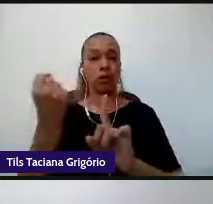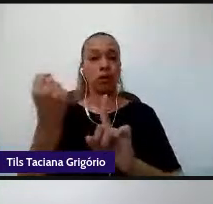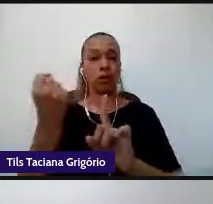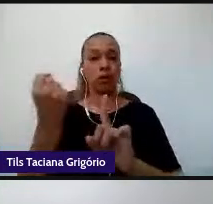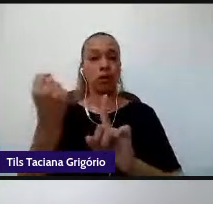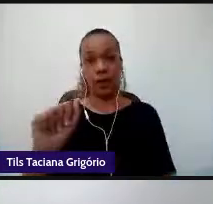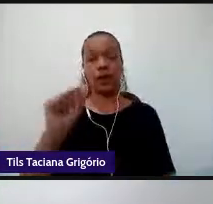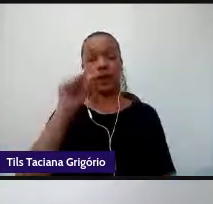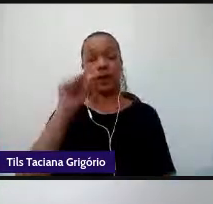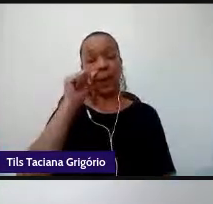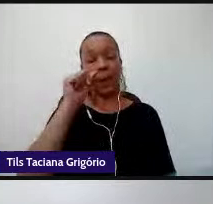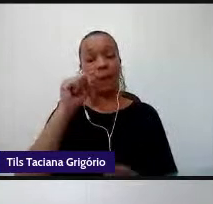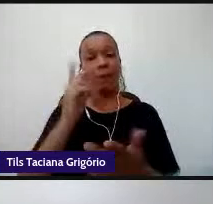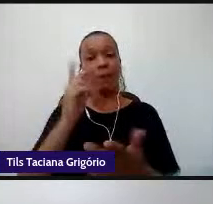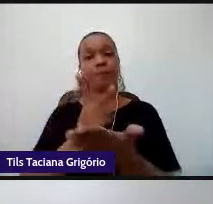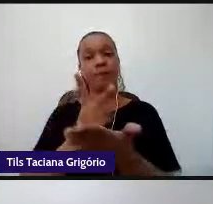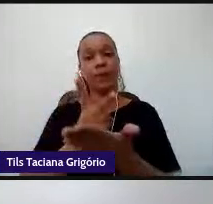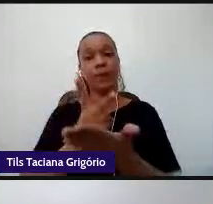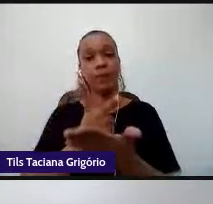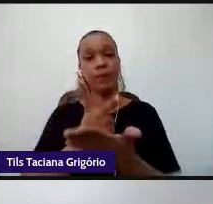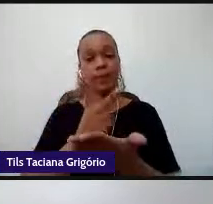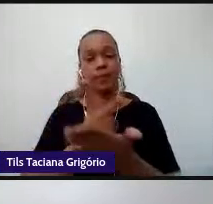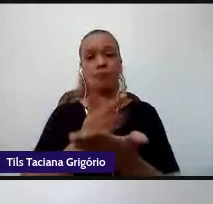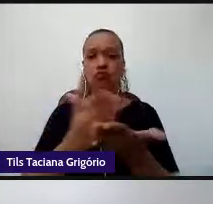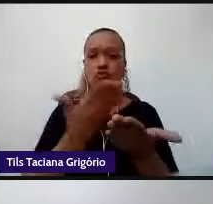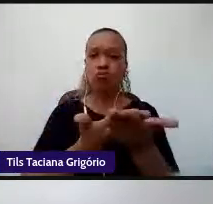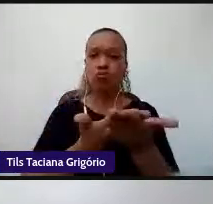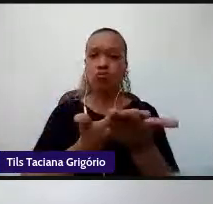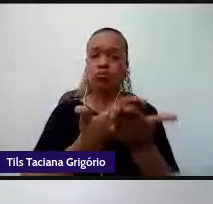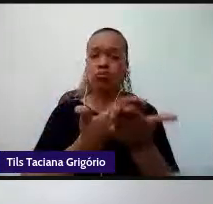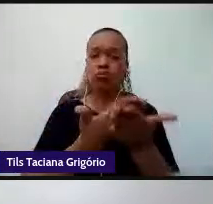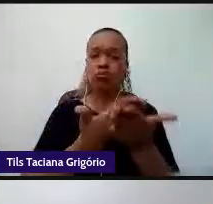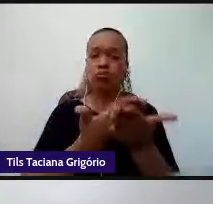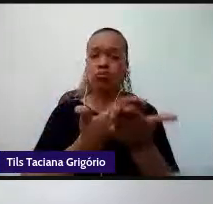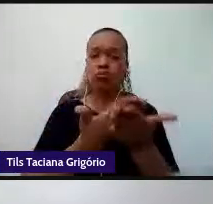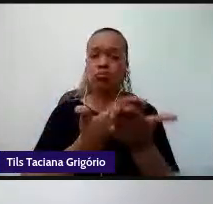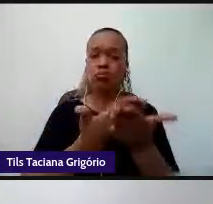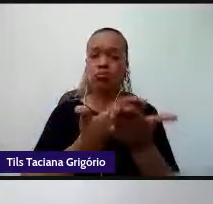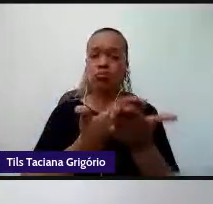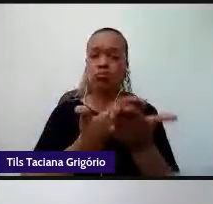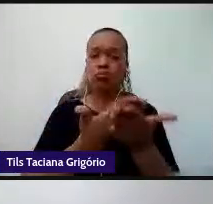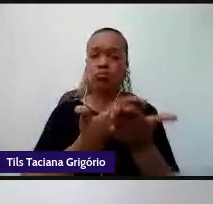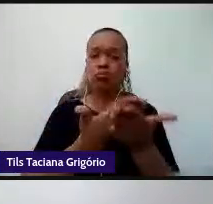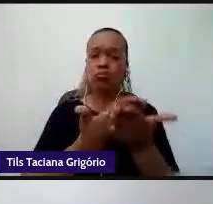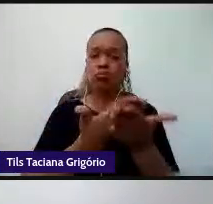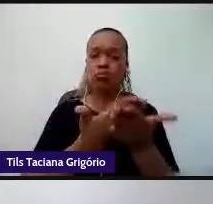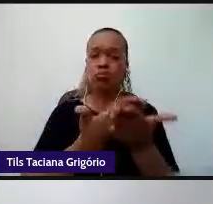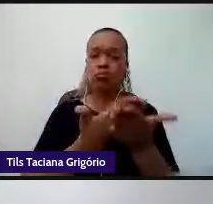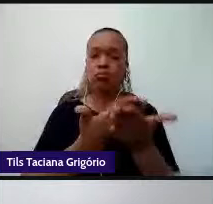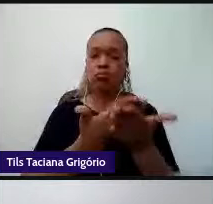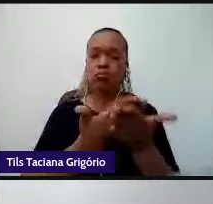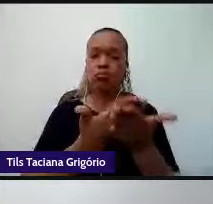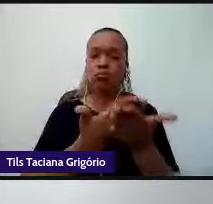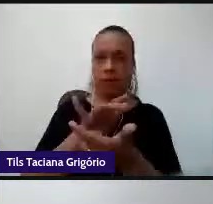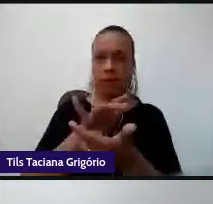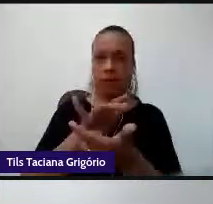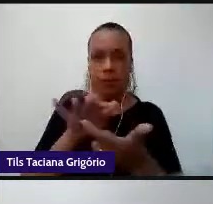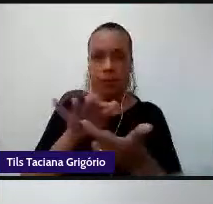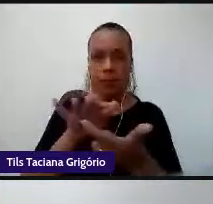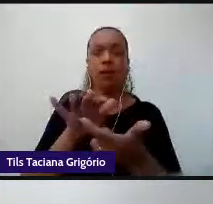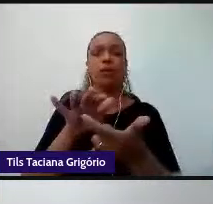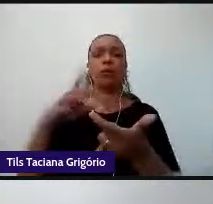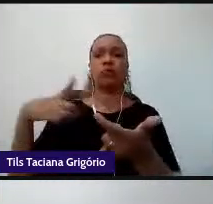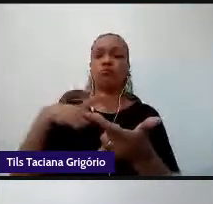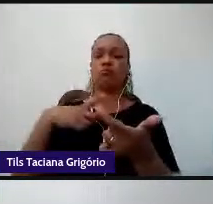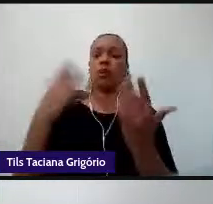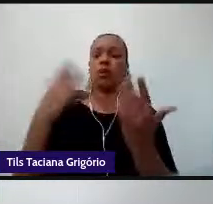do letramento comparando ao processo de alfabetização. E ela vai dizer que o letramento também, em algum momento